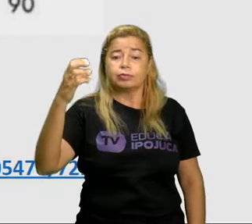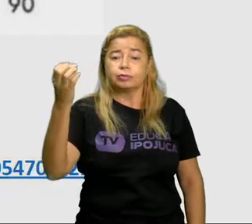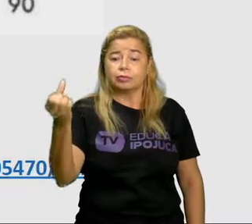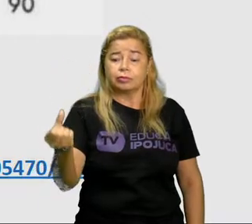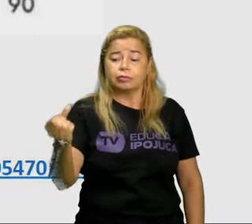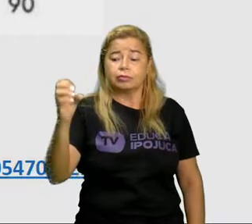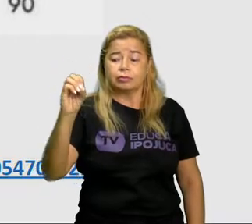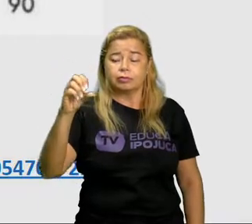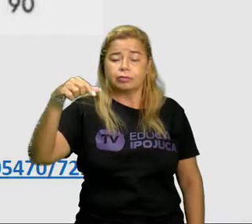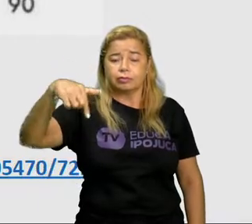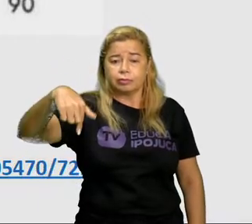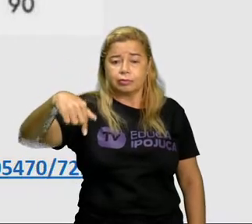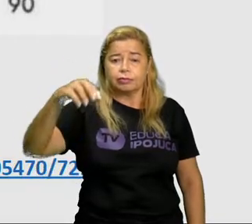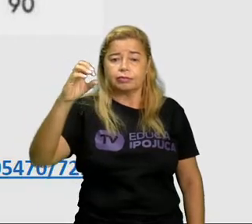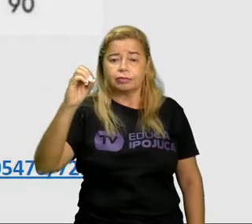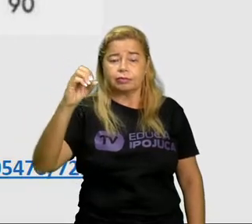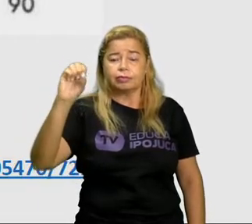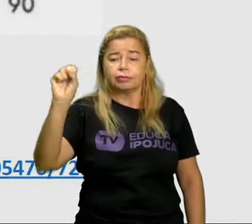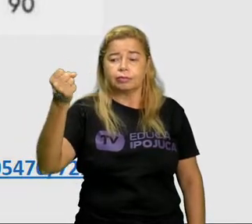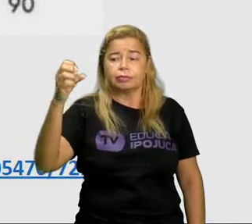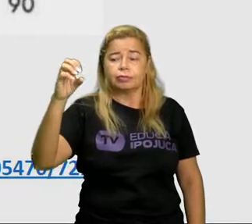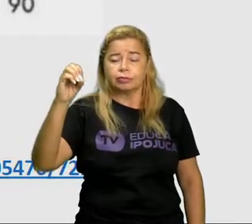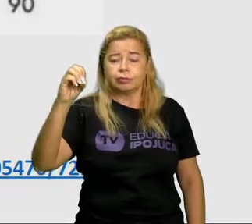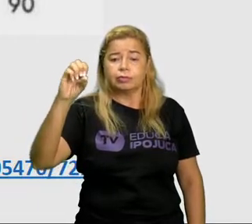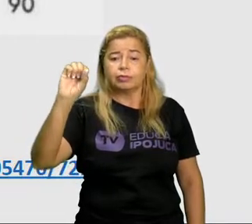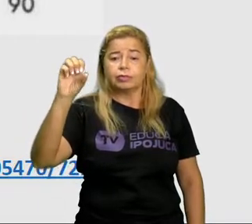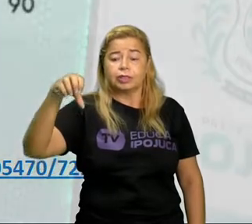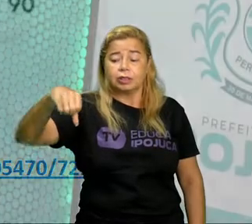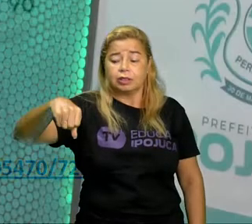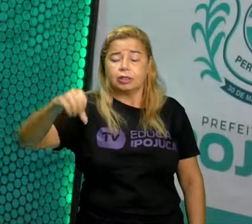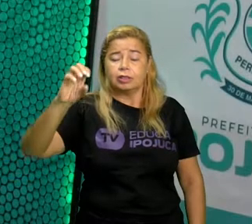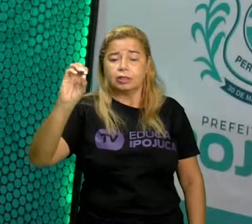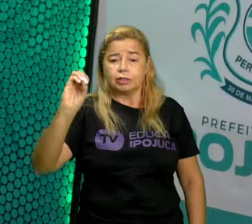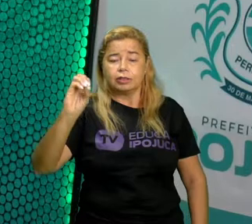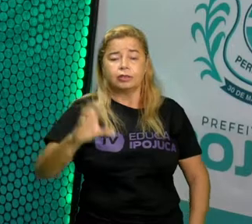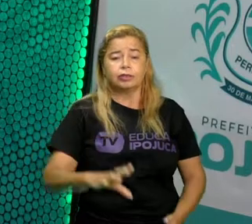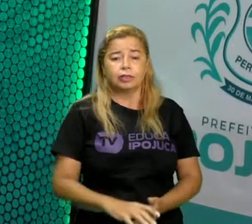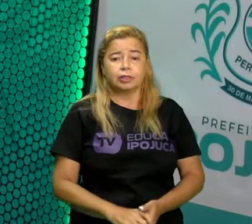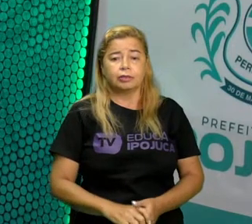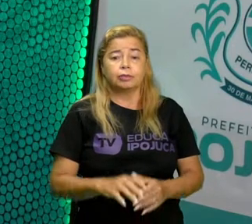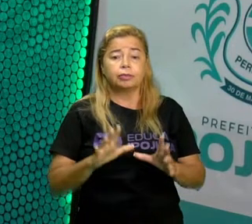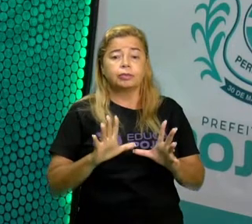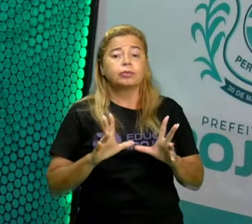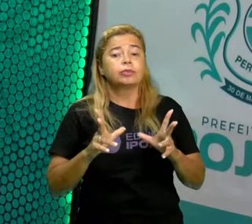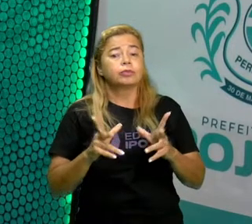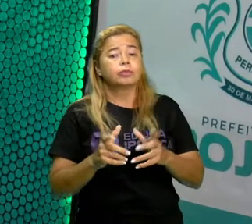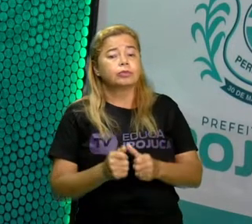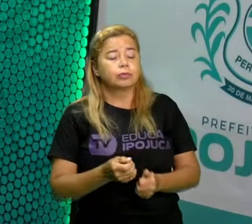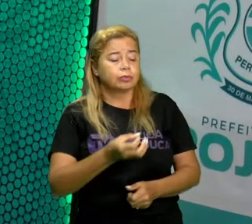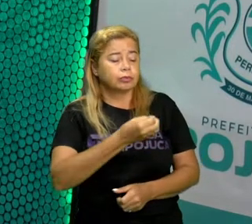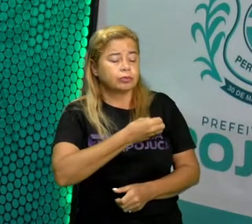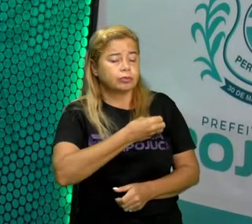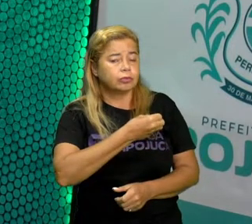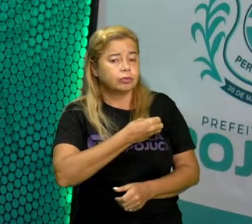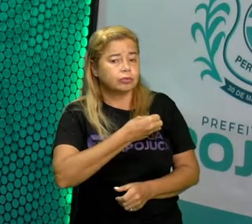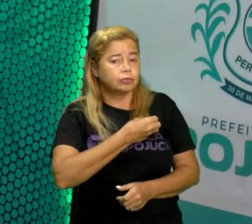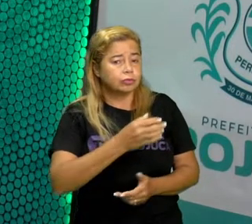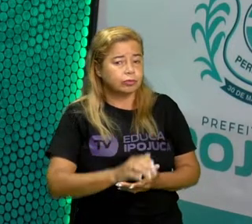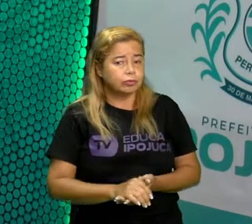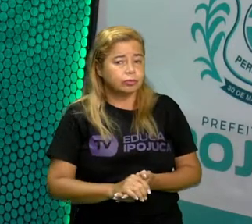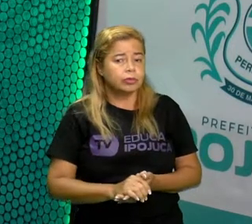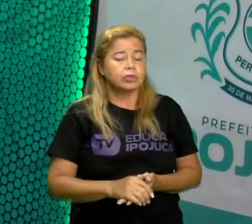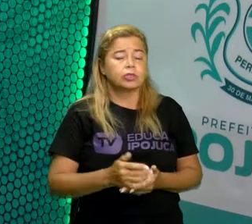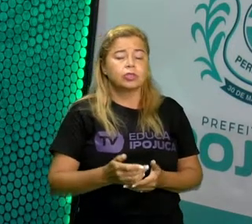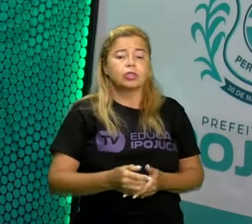70, 80 e 90. Todos os números estão expostos em